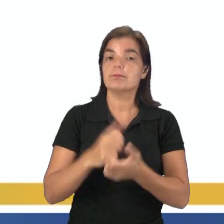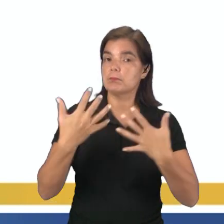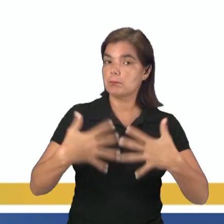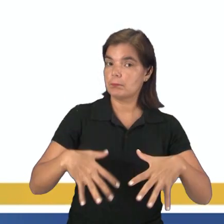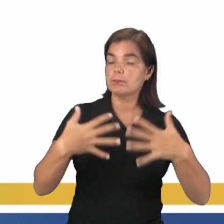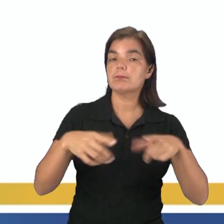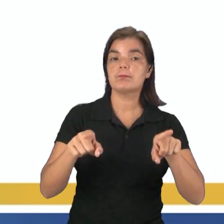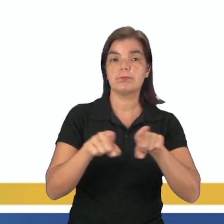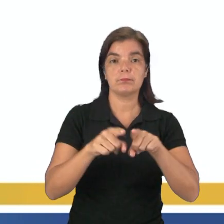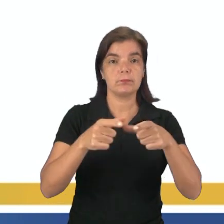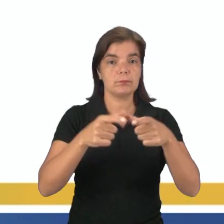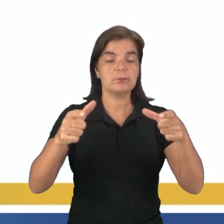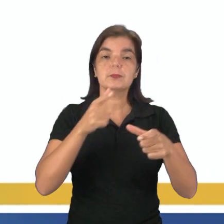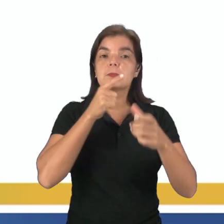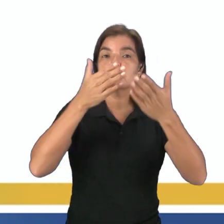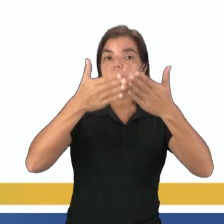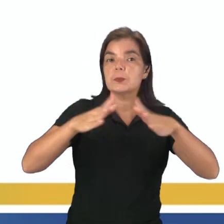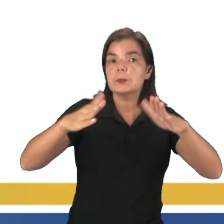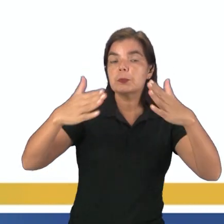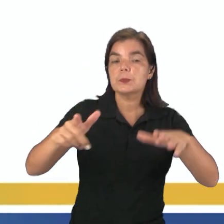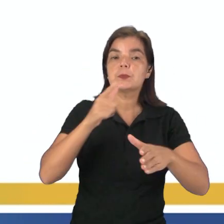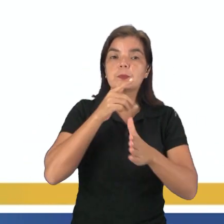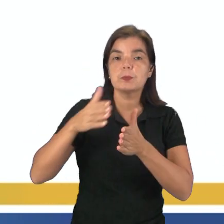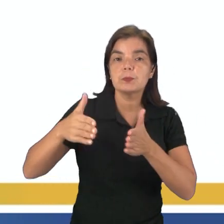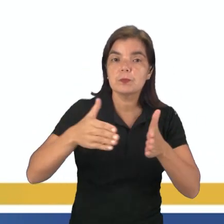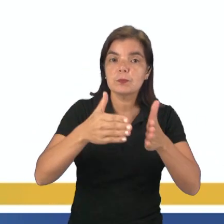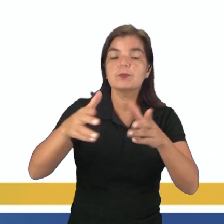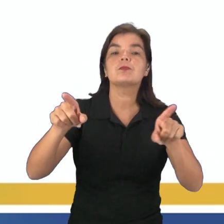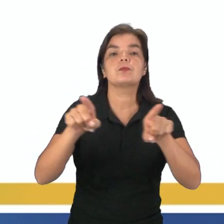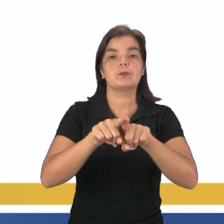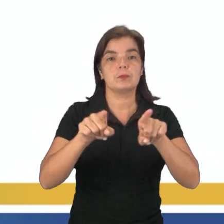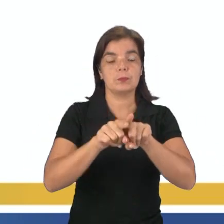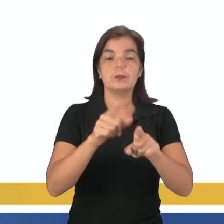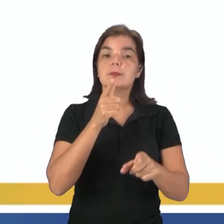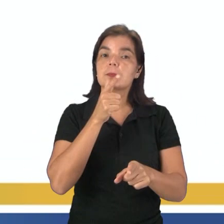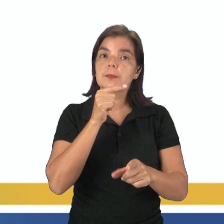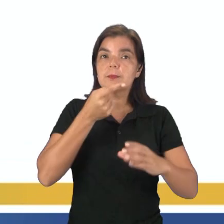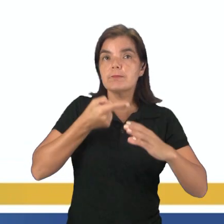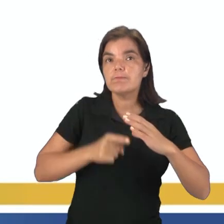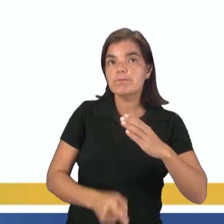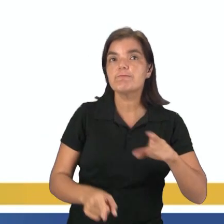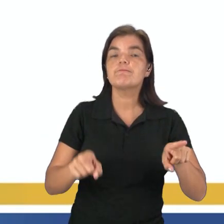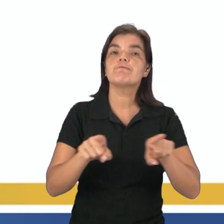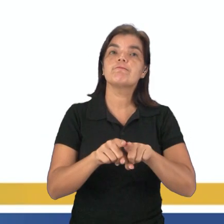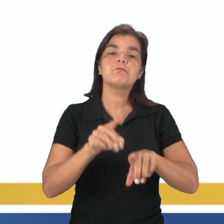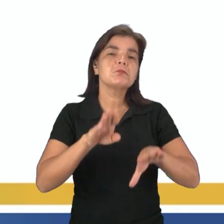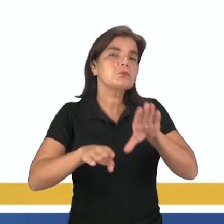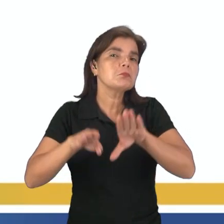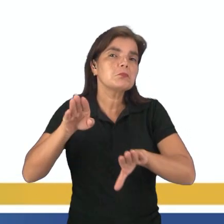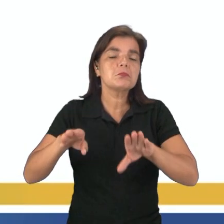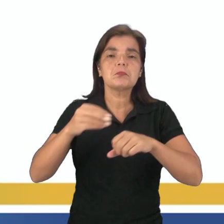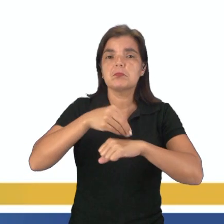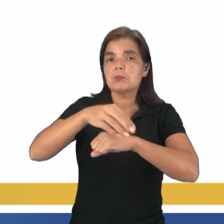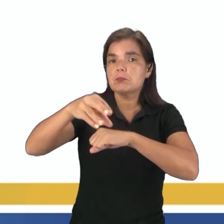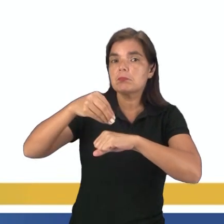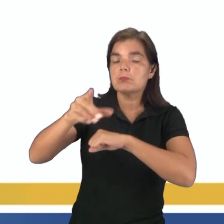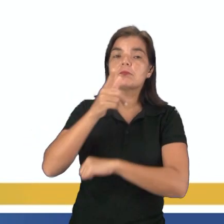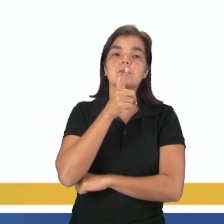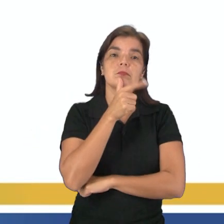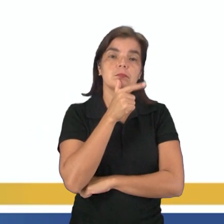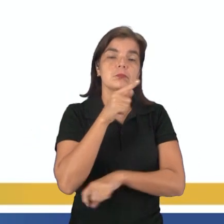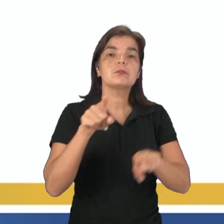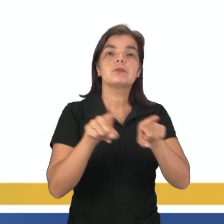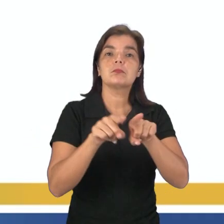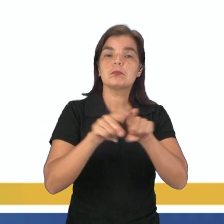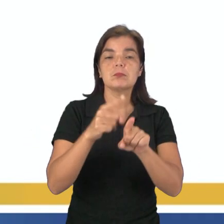que vai estar abrangendo os mares, os rios, os lagos e até mesmo as águas subterrâneas. dependendo da distribuição dessa água, né,